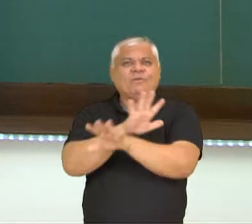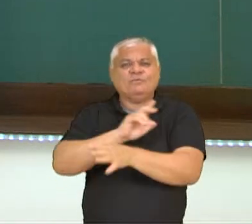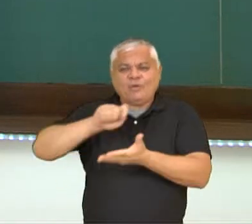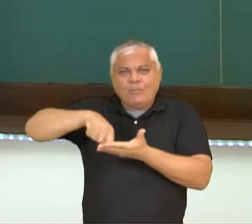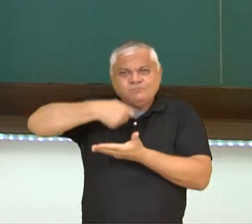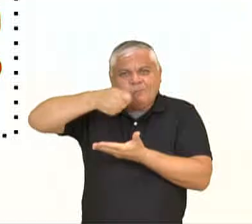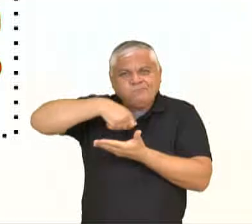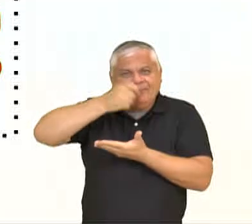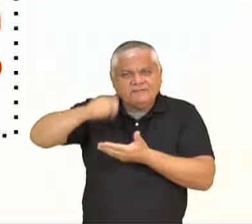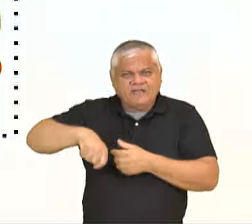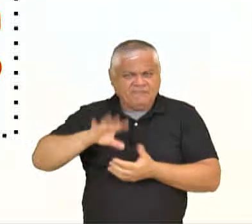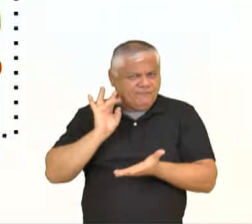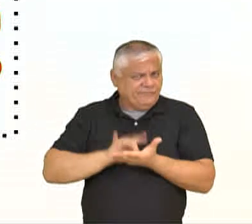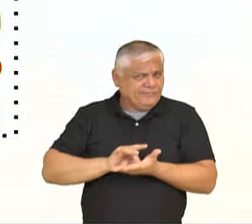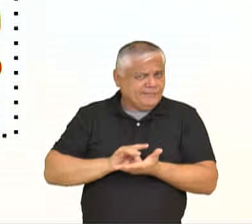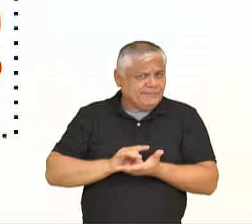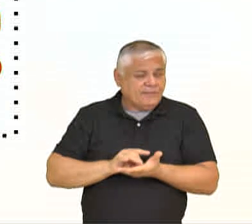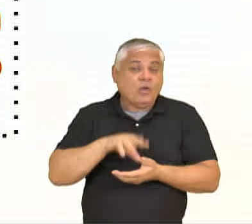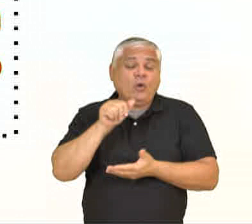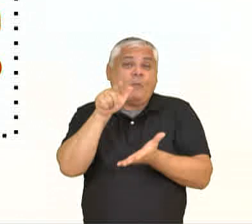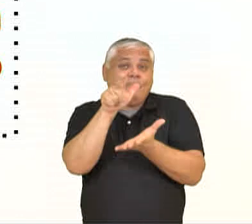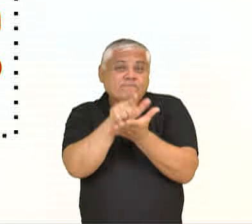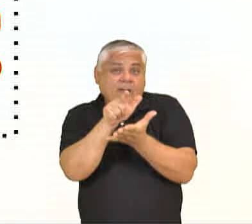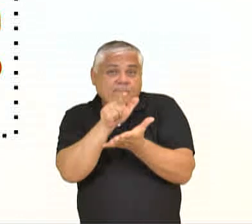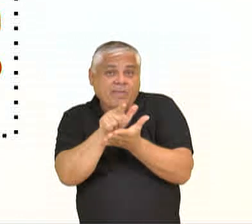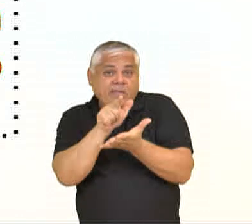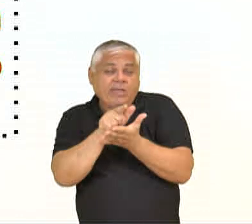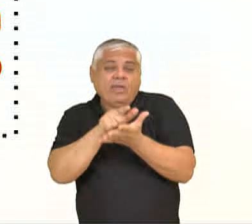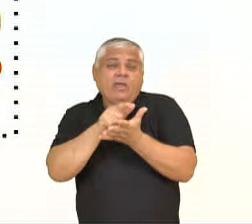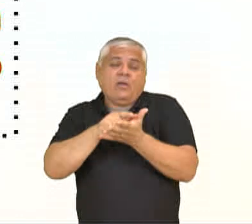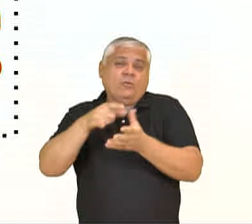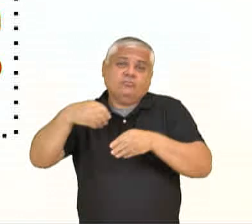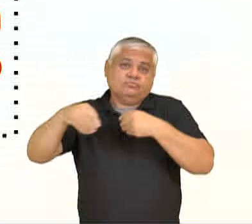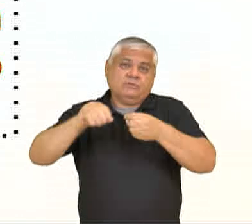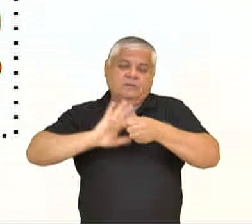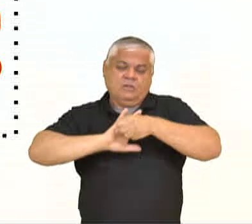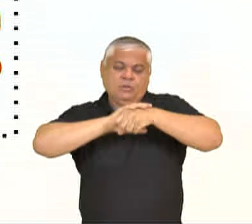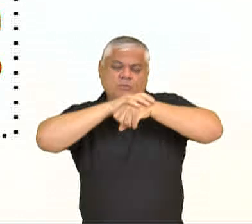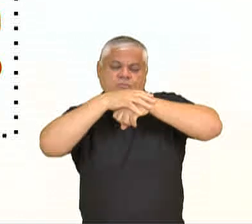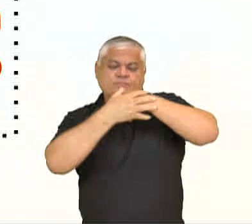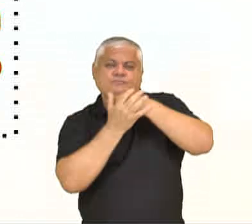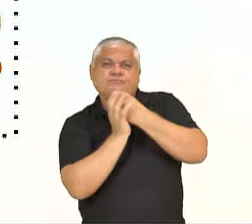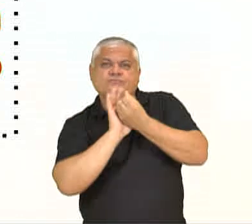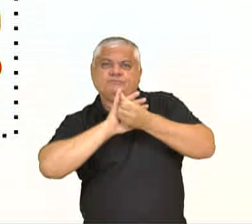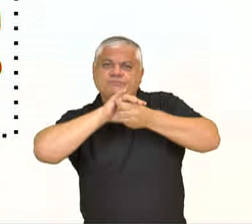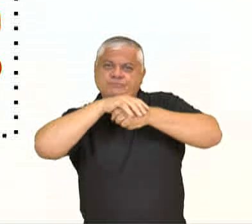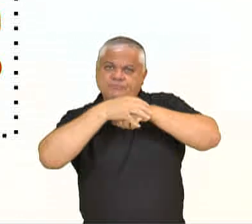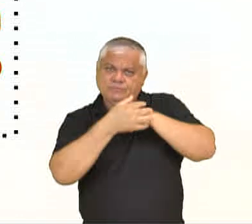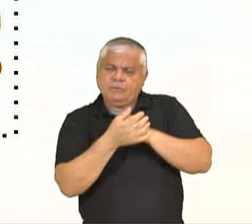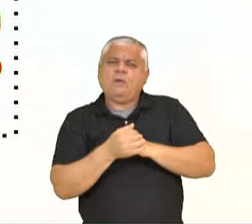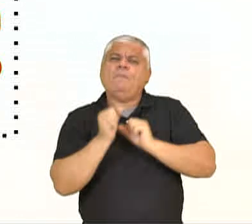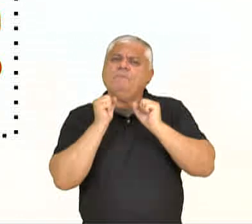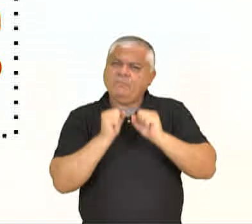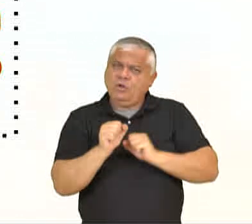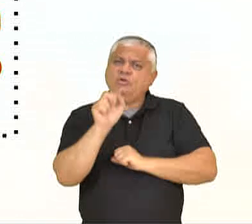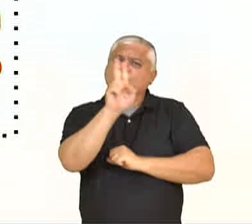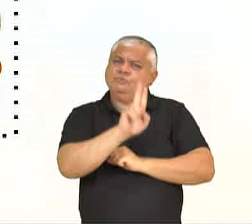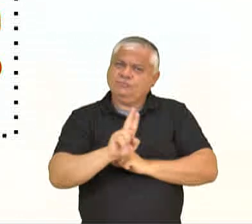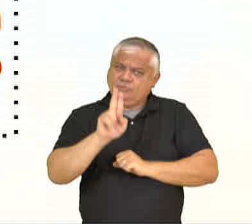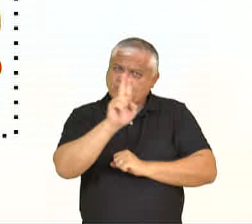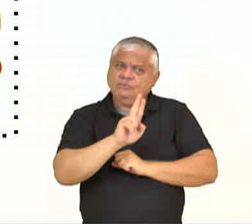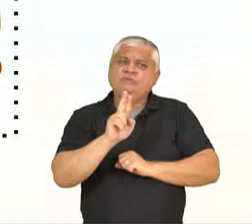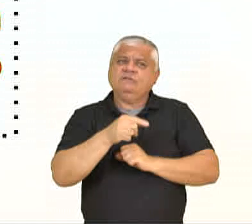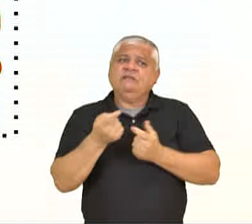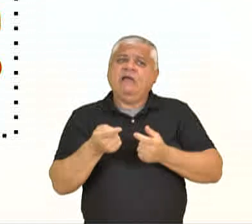Olha só, o saco de papel ou jornal, ele funciona como se fosse um recipiente, pode ser utilizado em outro pote, de